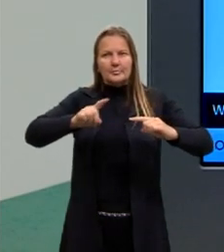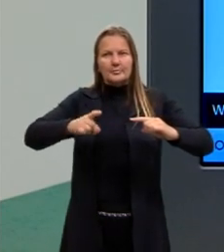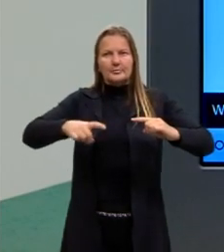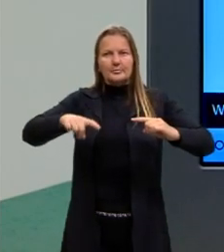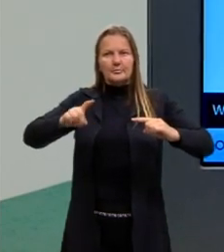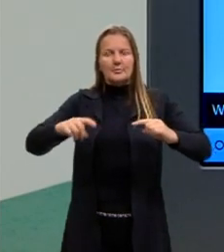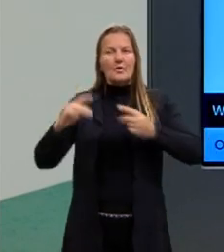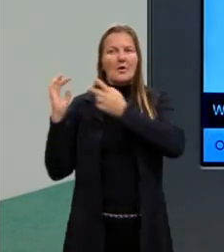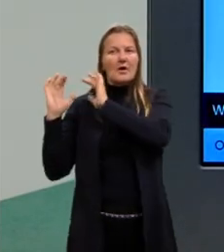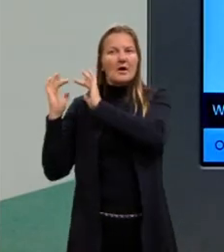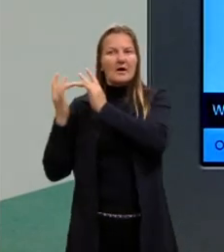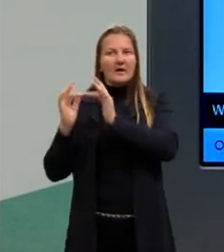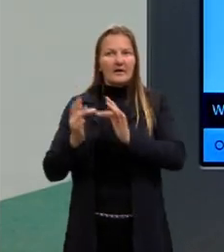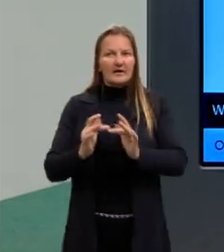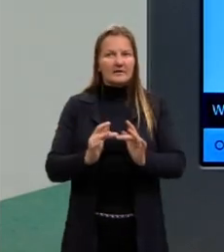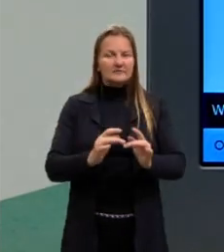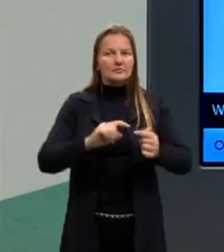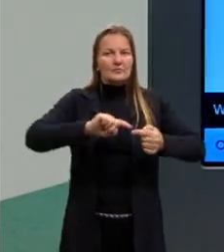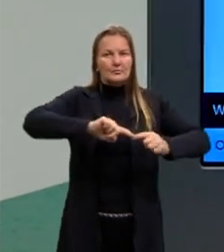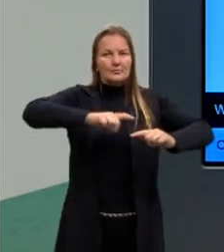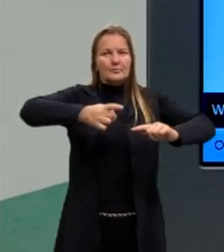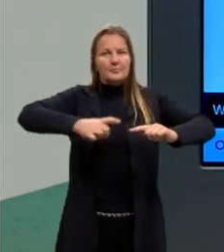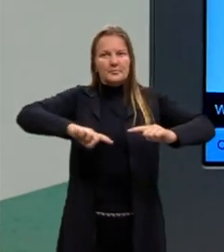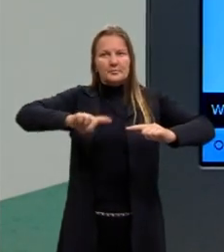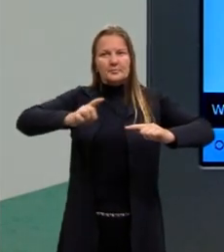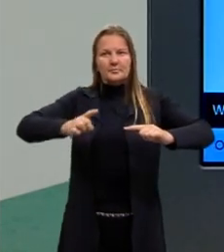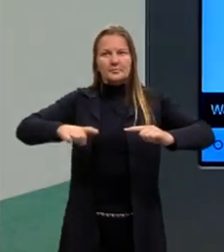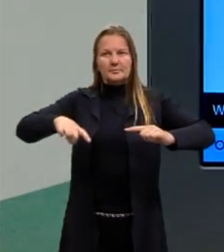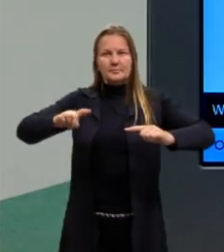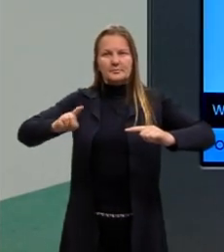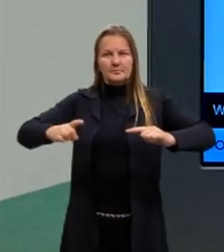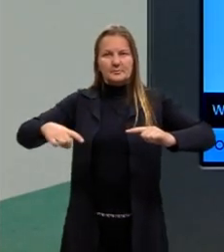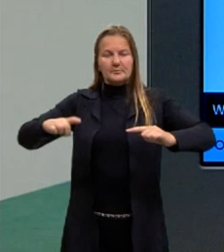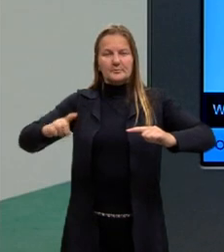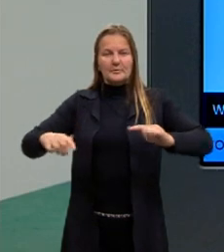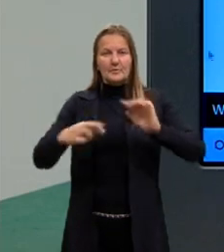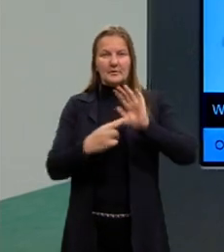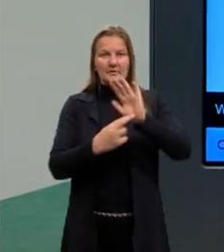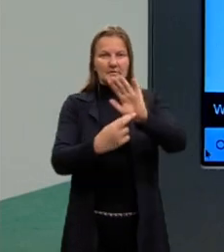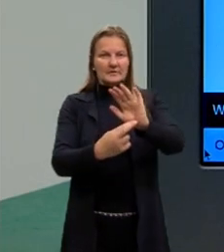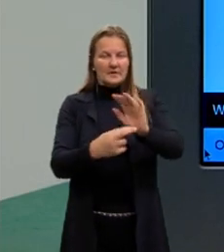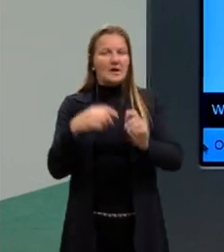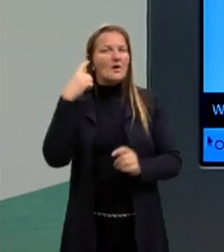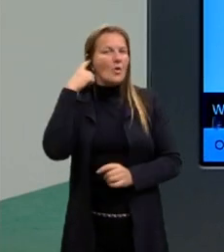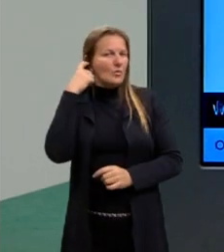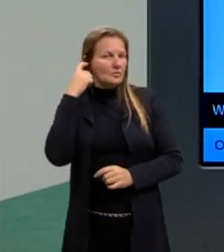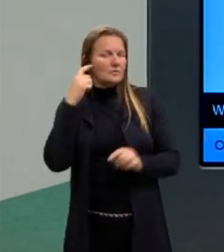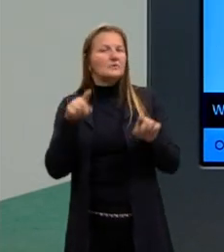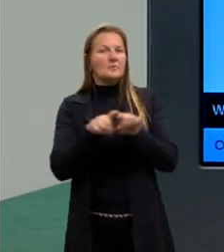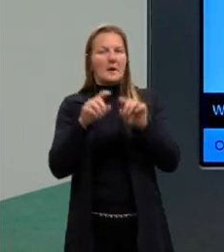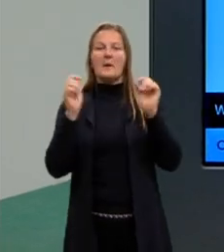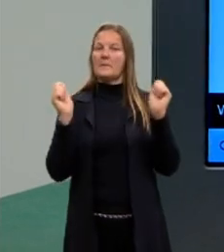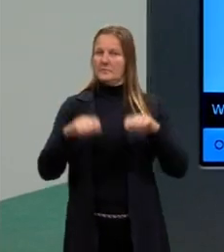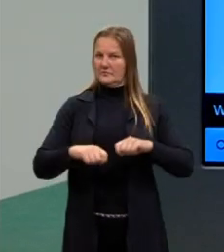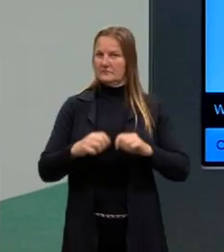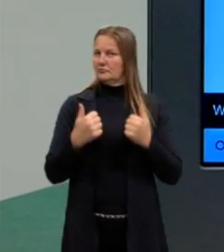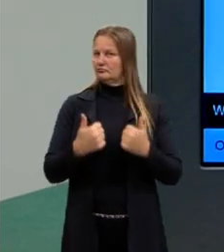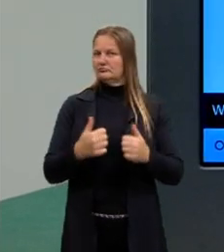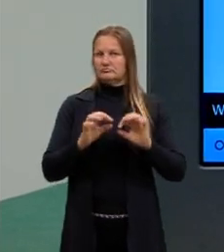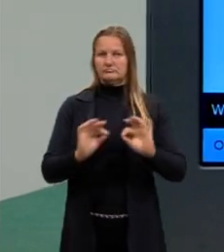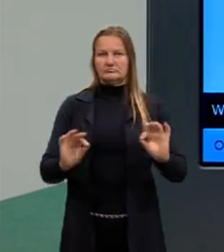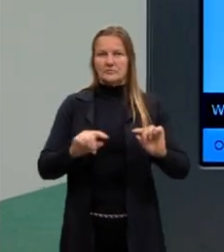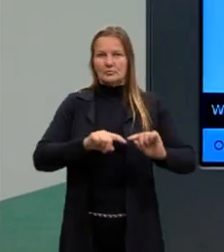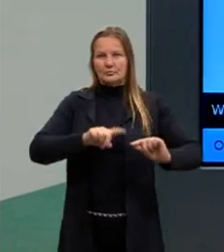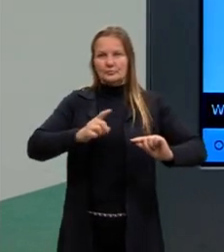clássico que a gente já viu. Tá? Então, não está errado se a gente representar a onda sonora dessa forma aqui. Mais simples, né, da